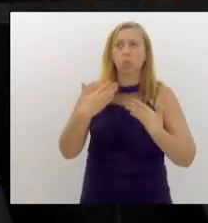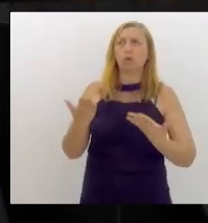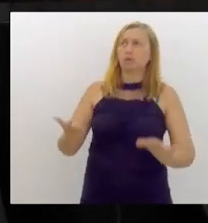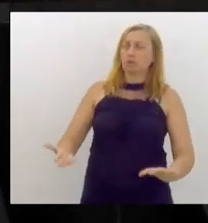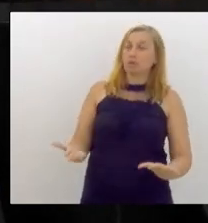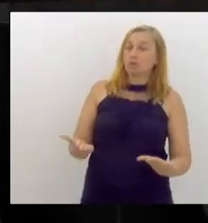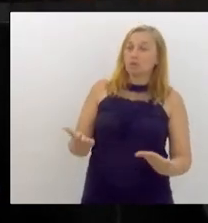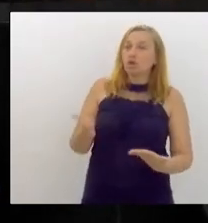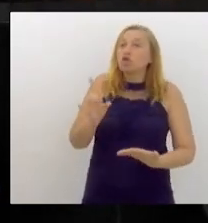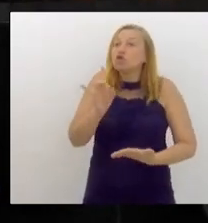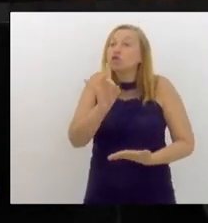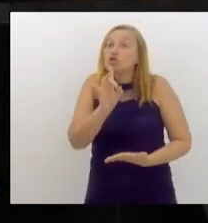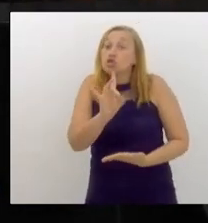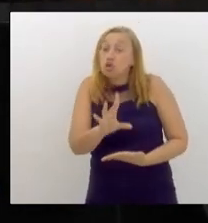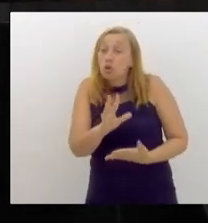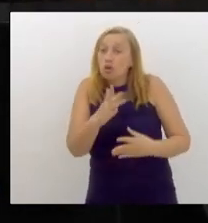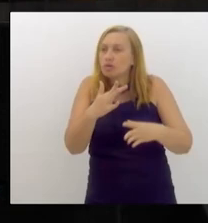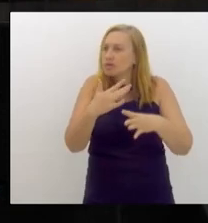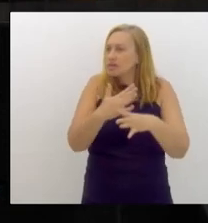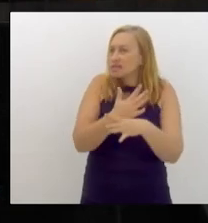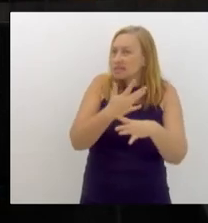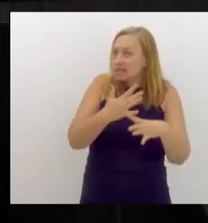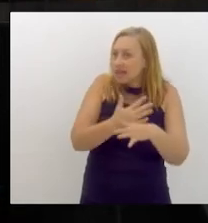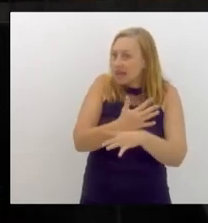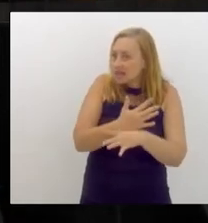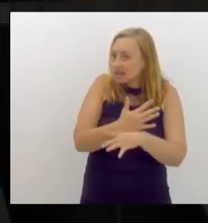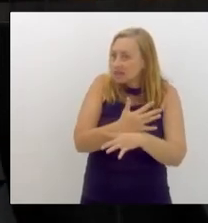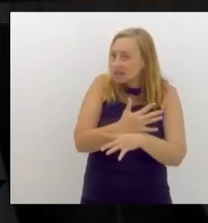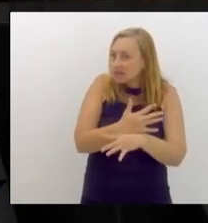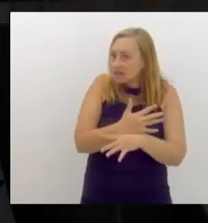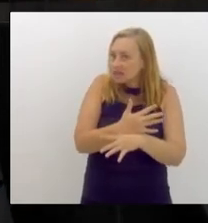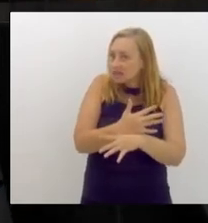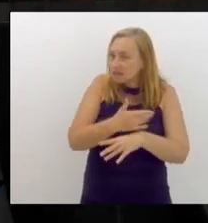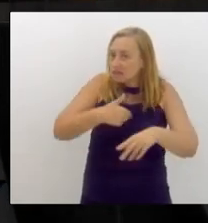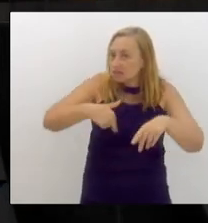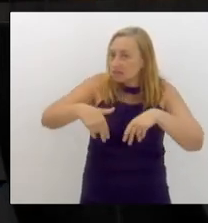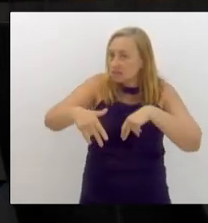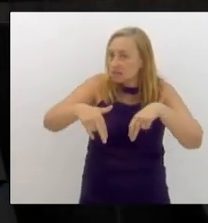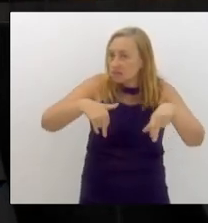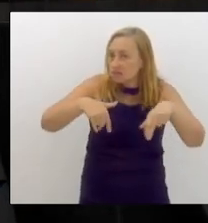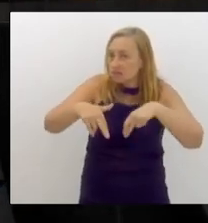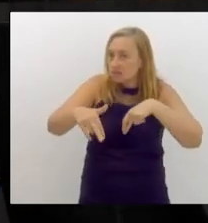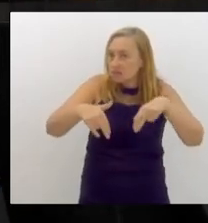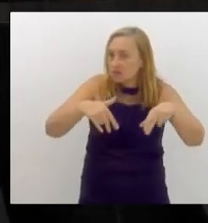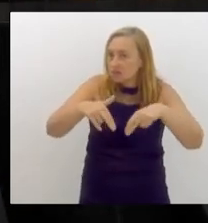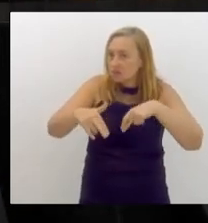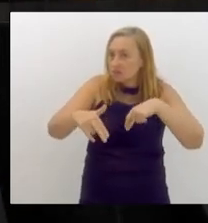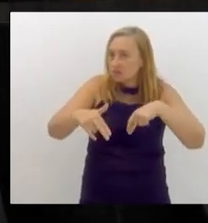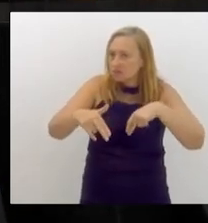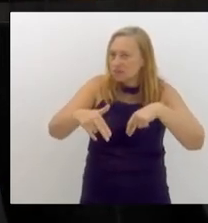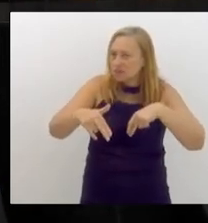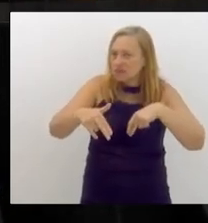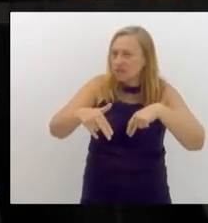só circulou na cidade quem andou de trilho.